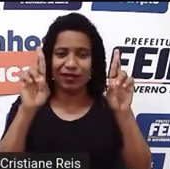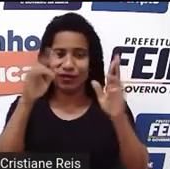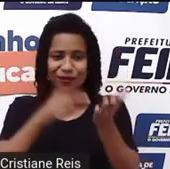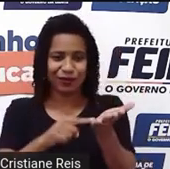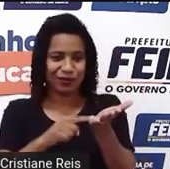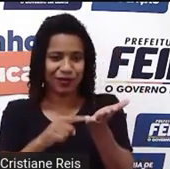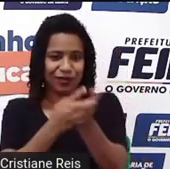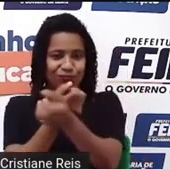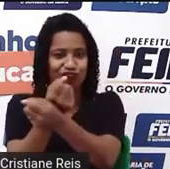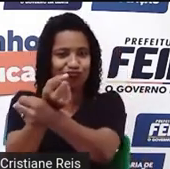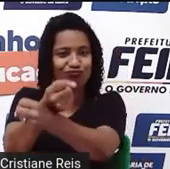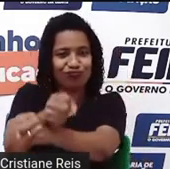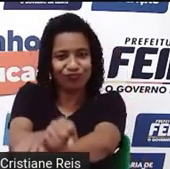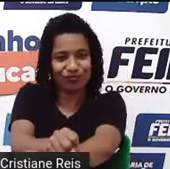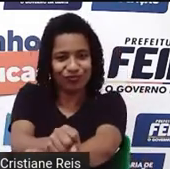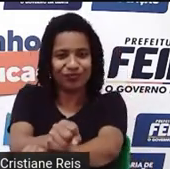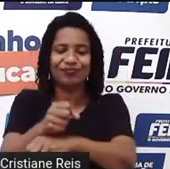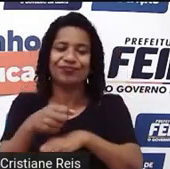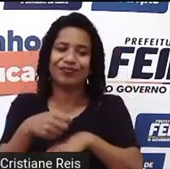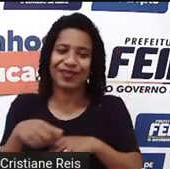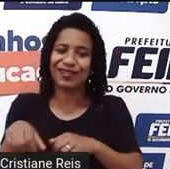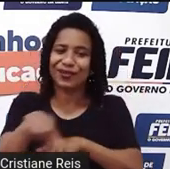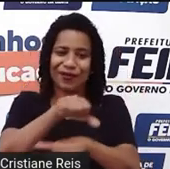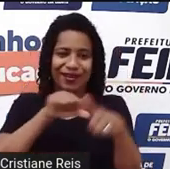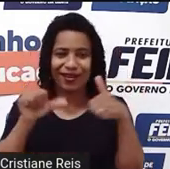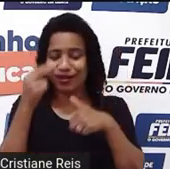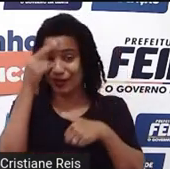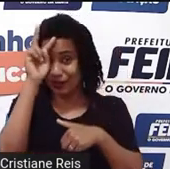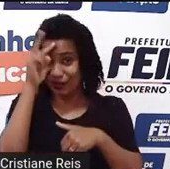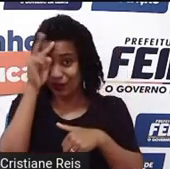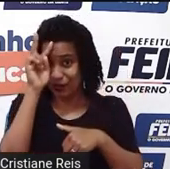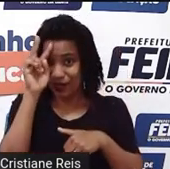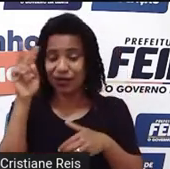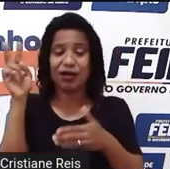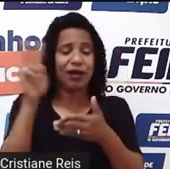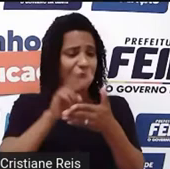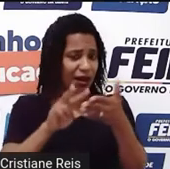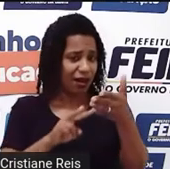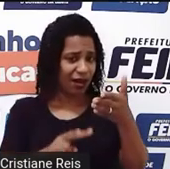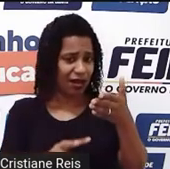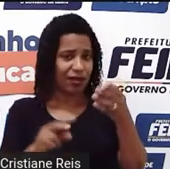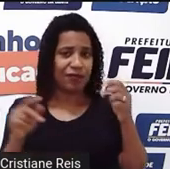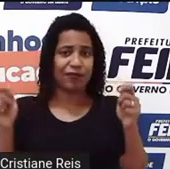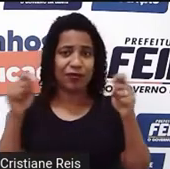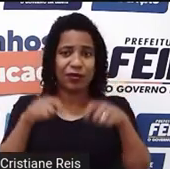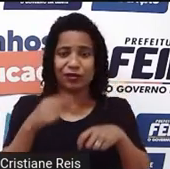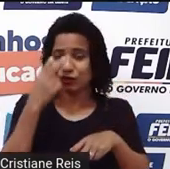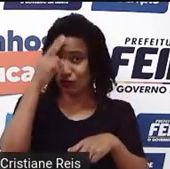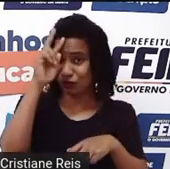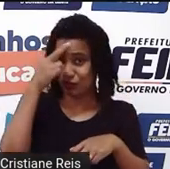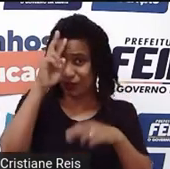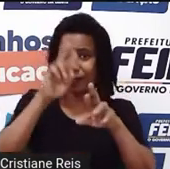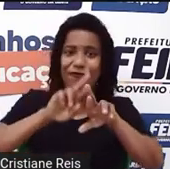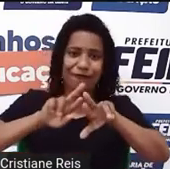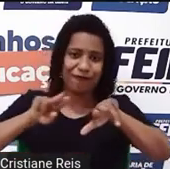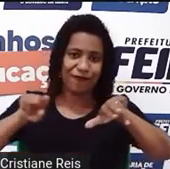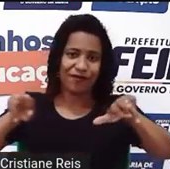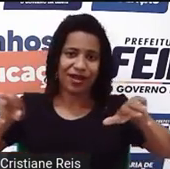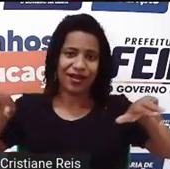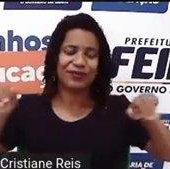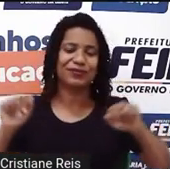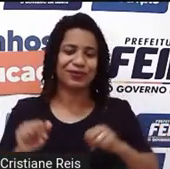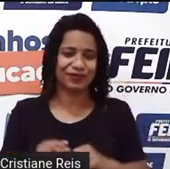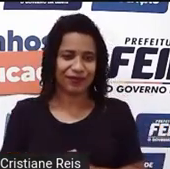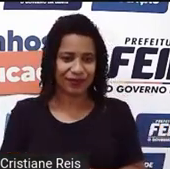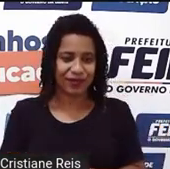Ok? Então, fica essa dica aí para vocês lerem esse conjunto de histórias. E quem foi